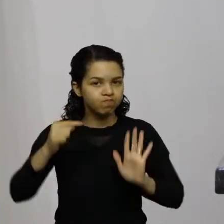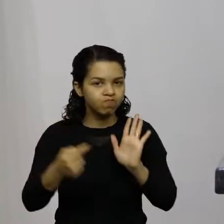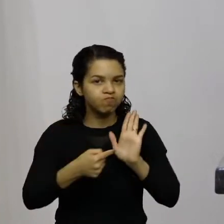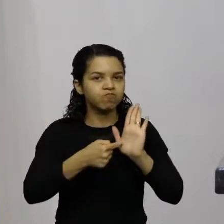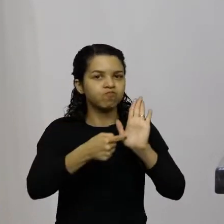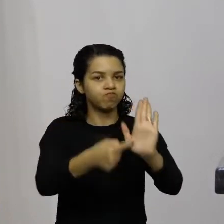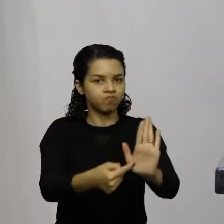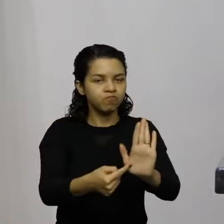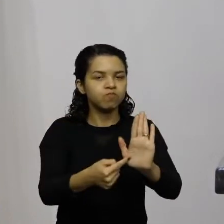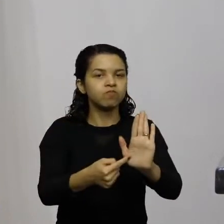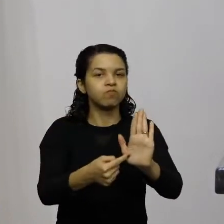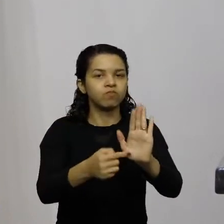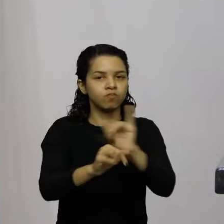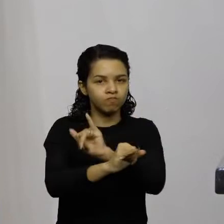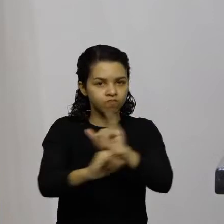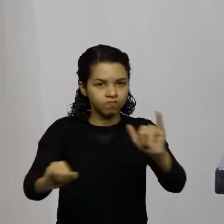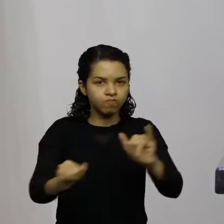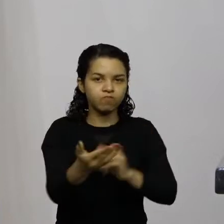Procuradoria Geral da República